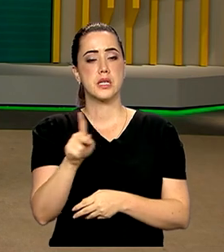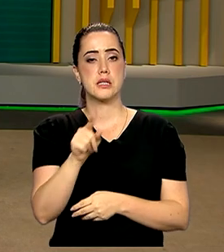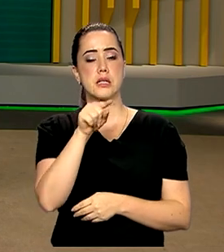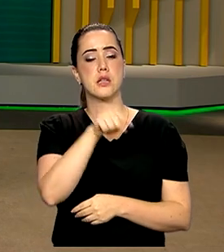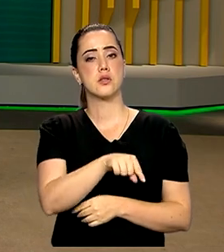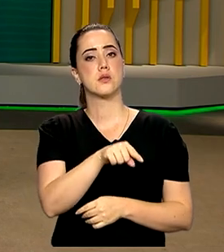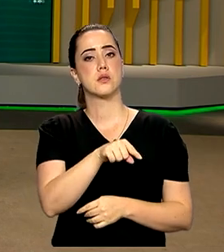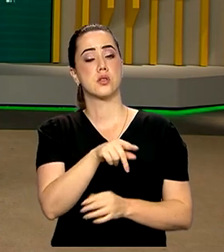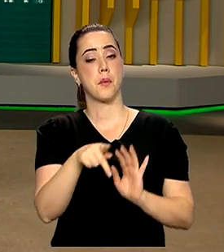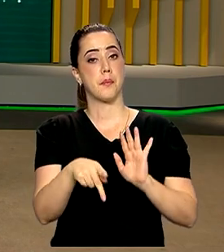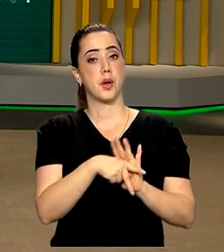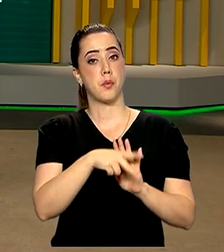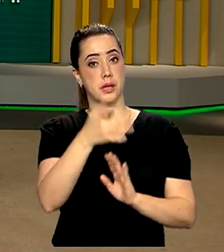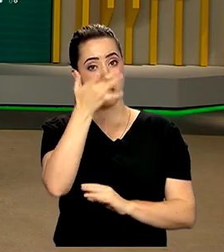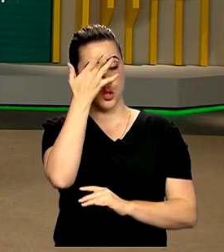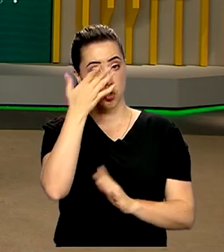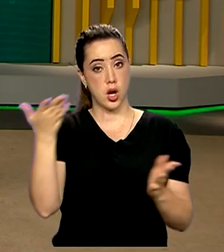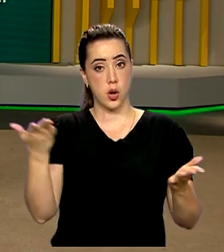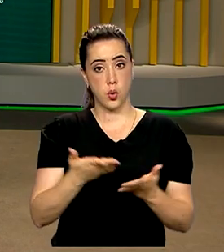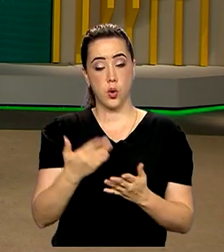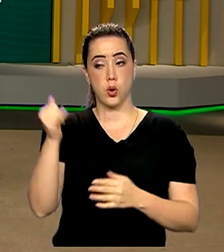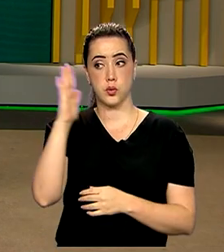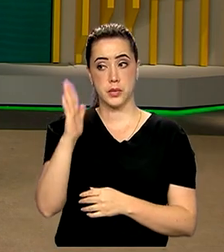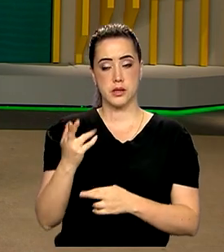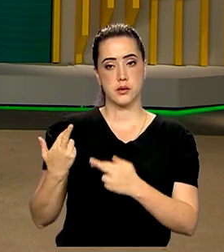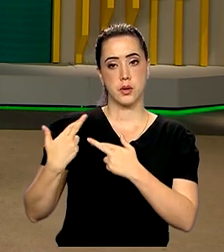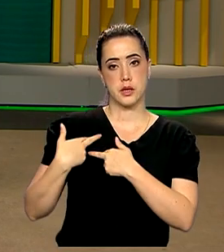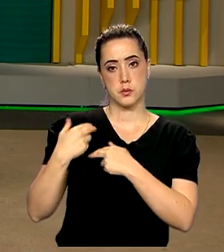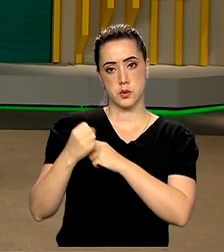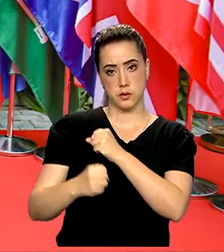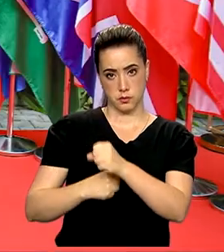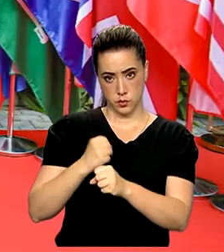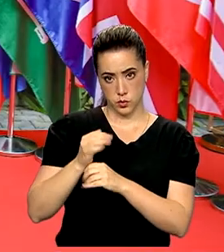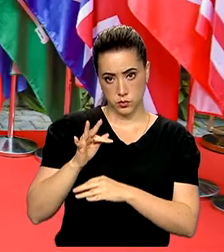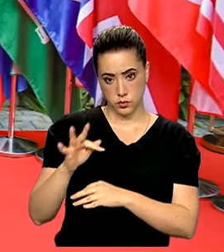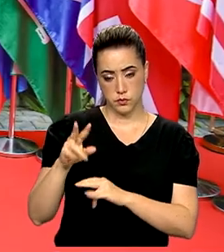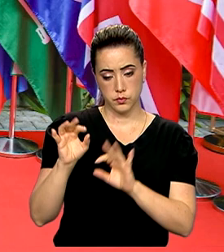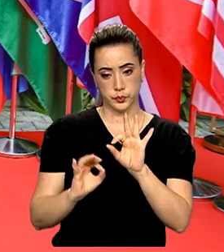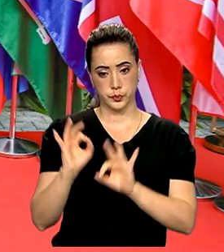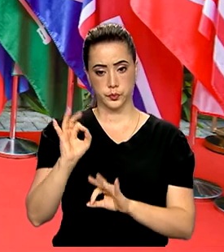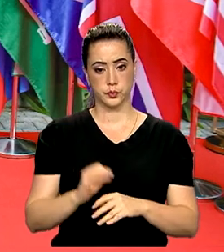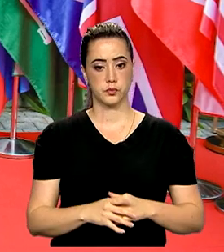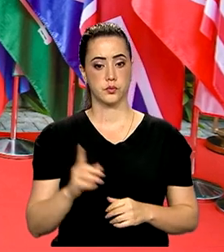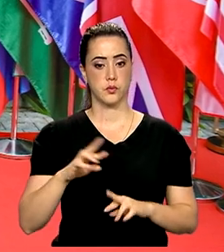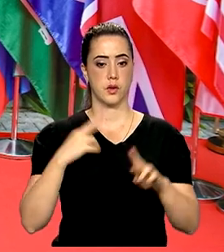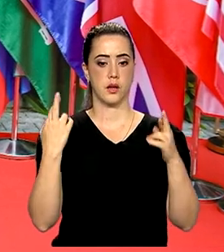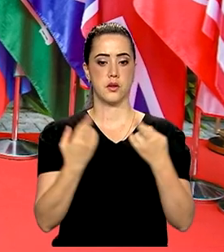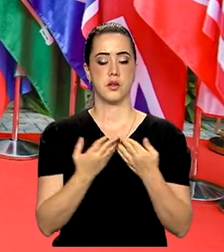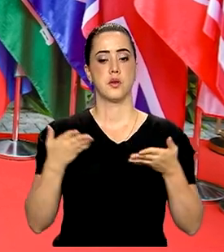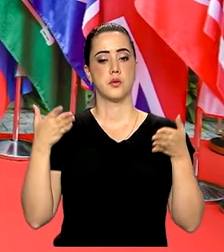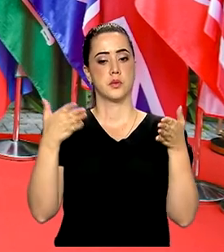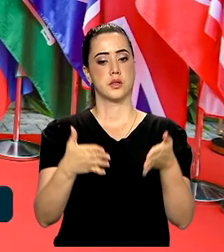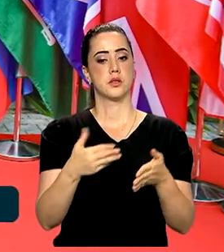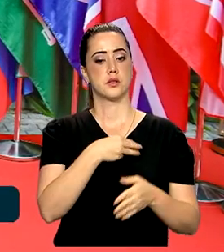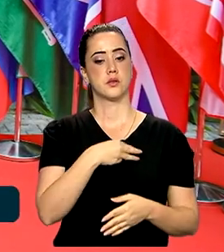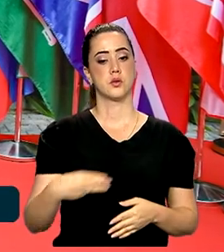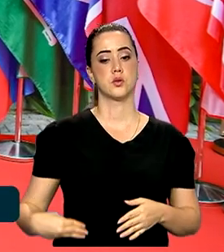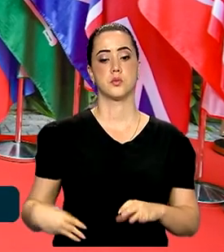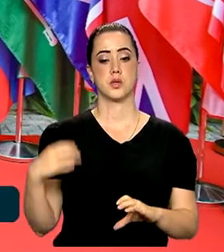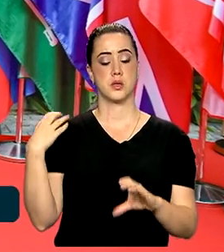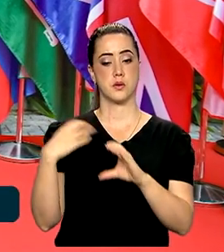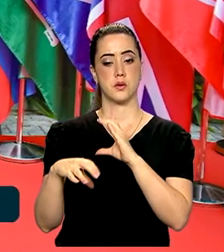responsabilidade da Índia e passa para o Brasil no ano que vem. A reunião contou com a presença do ministro das